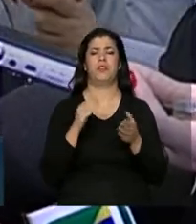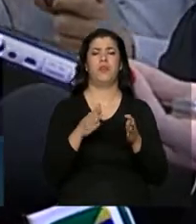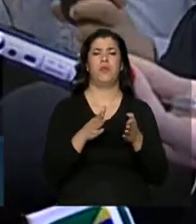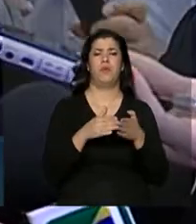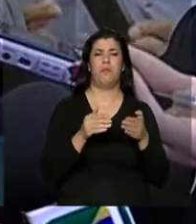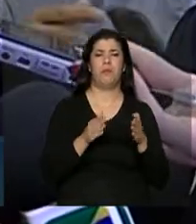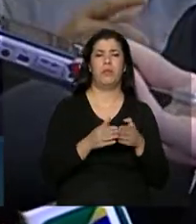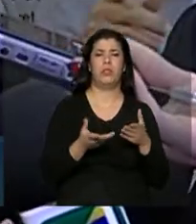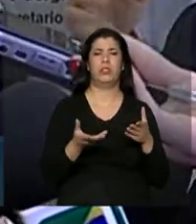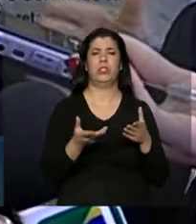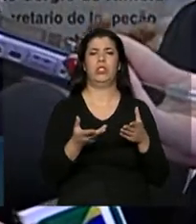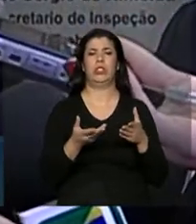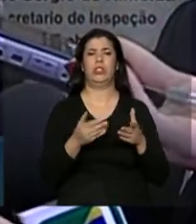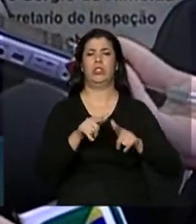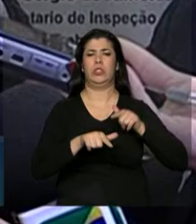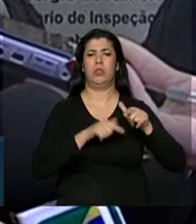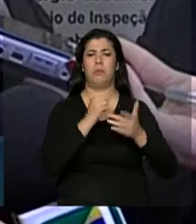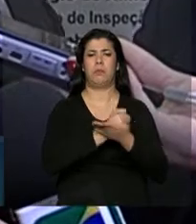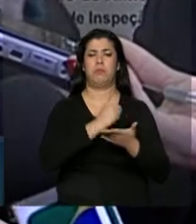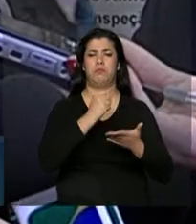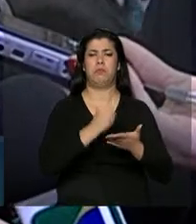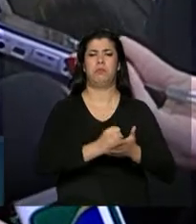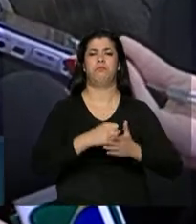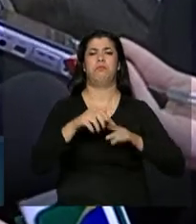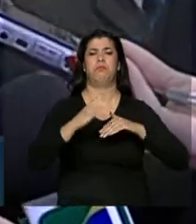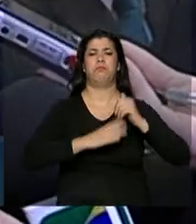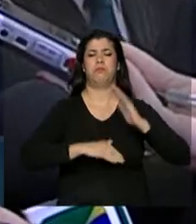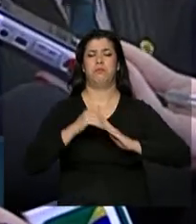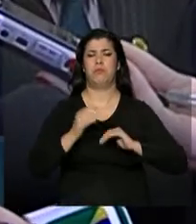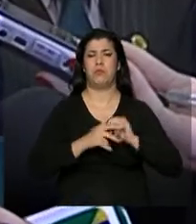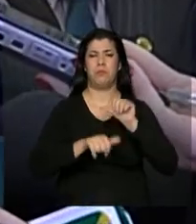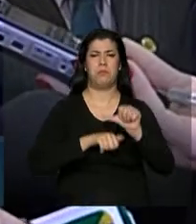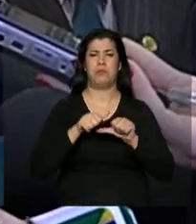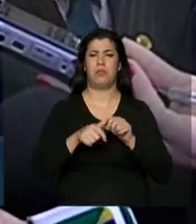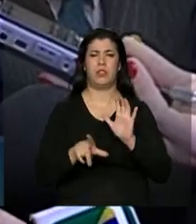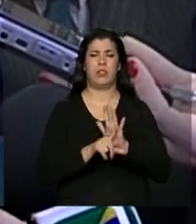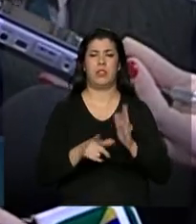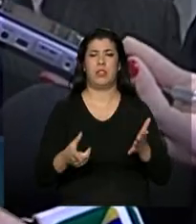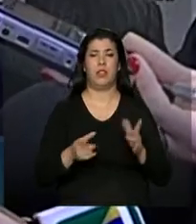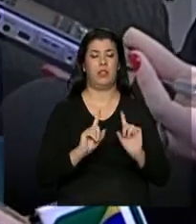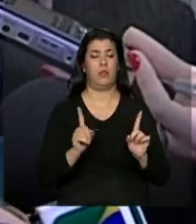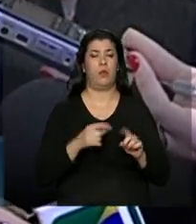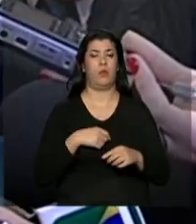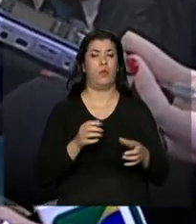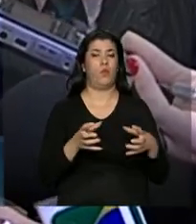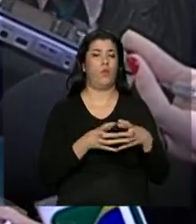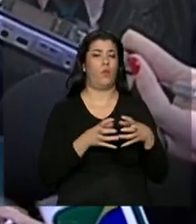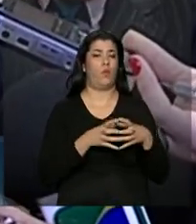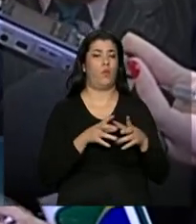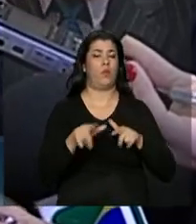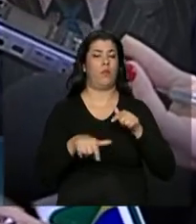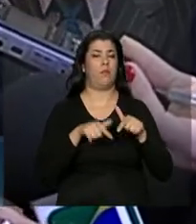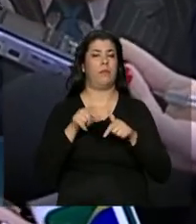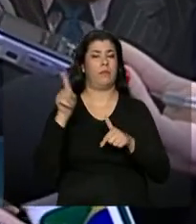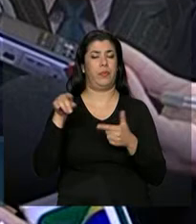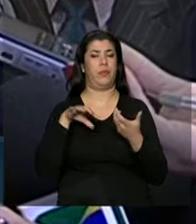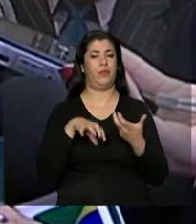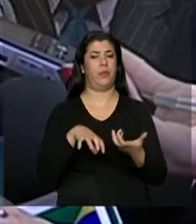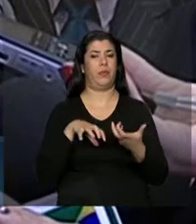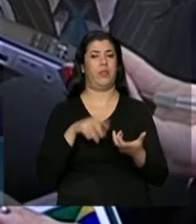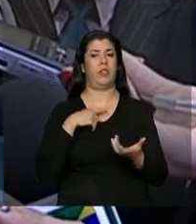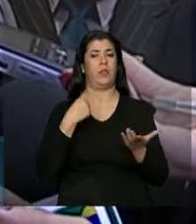fato? Não, até não modifica, foi uma decisão da nossa bancada que é um compromisso